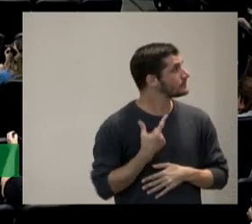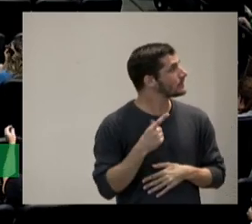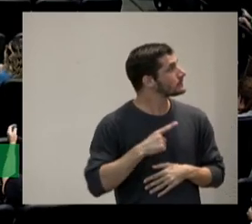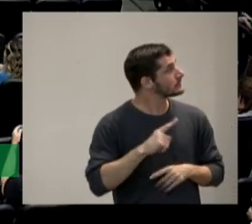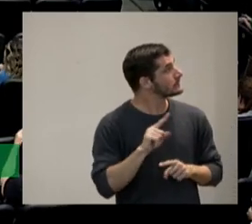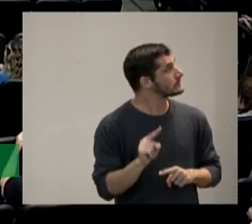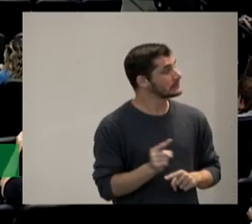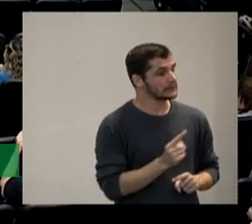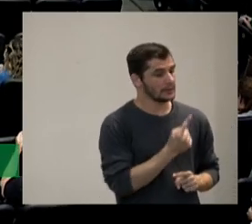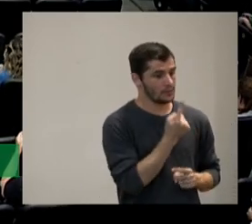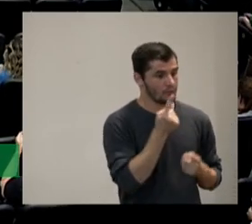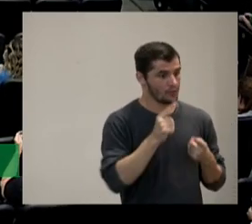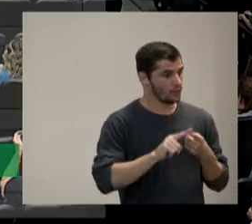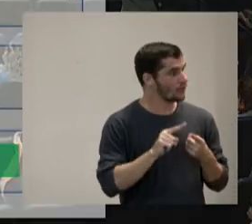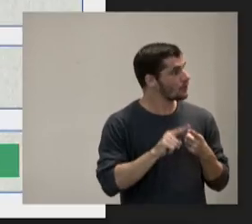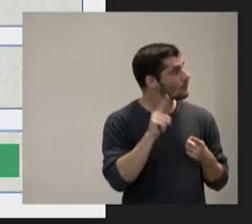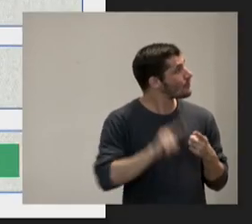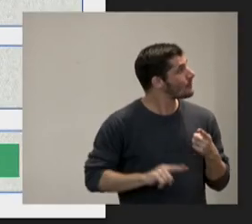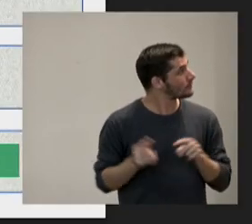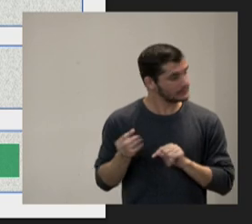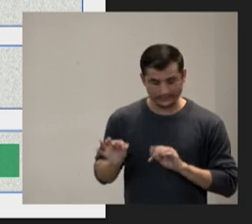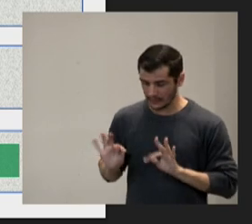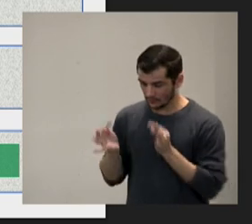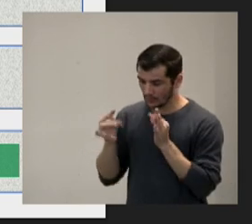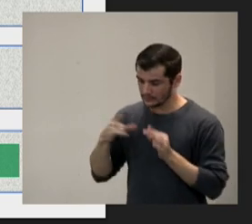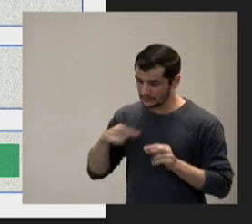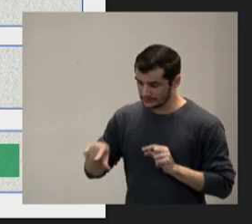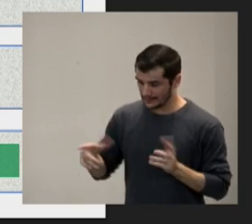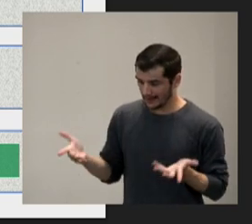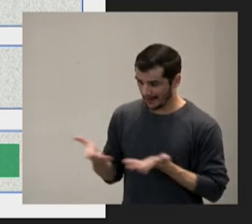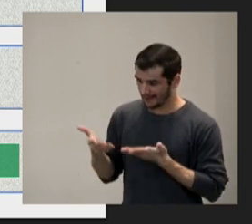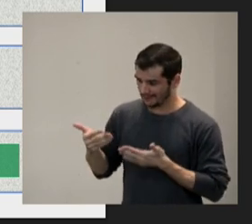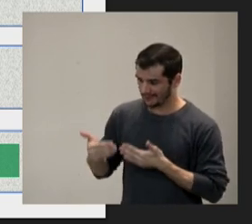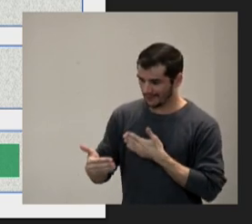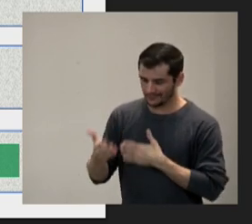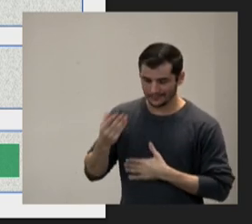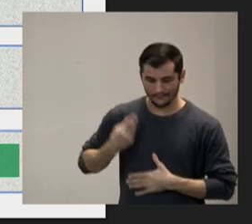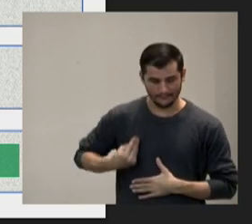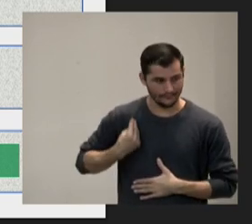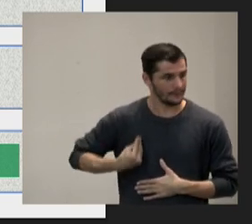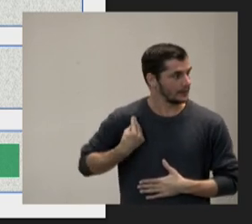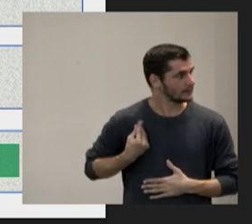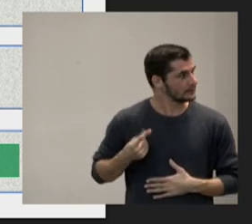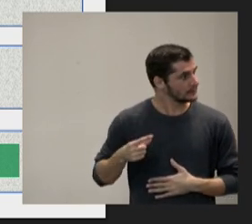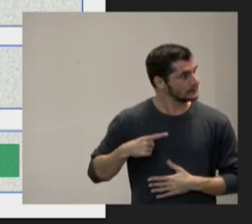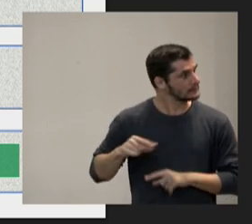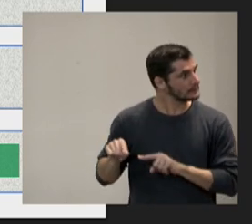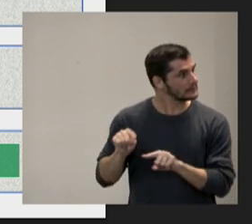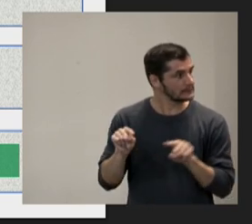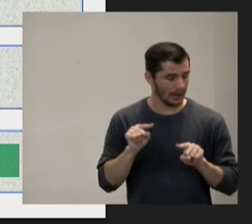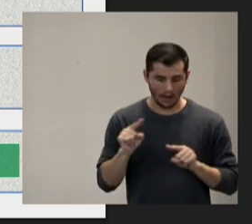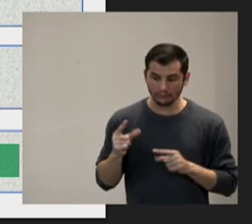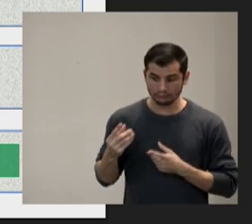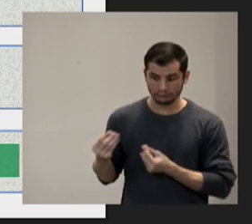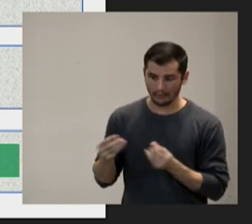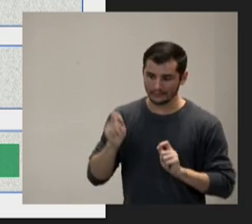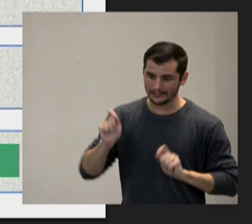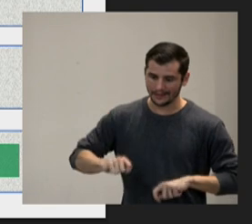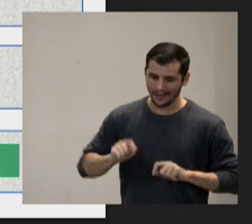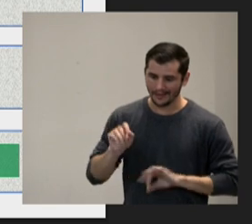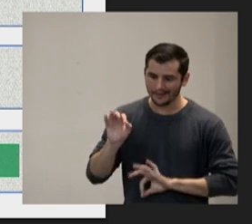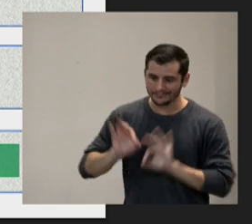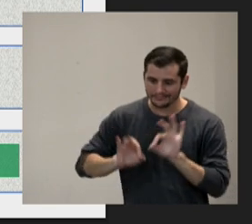nós temos todas as metodologias activas as metodologias activas que nos ajudan muito para o nosso planejamento